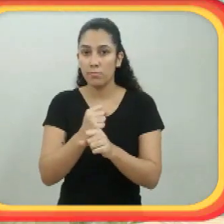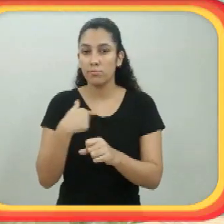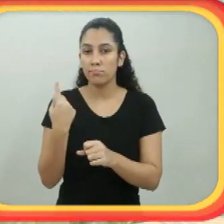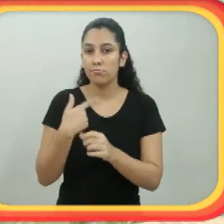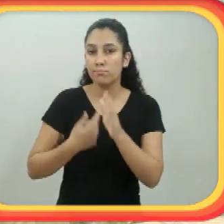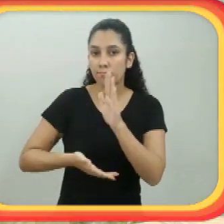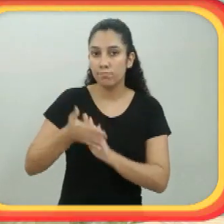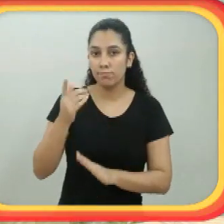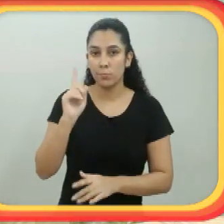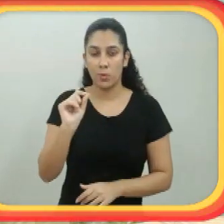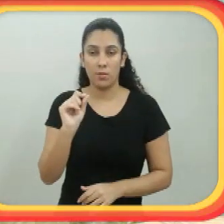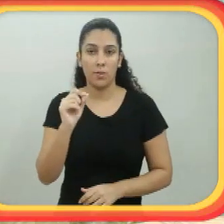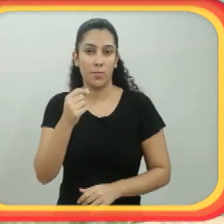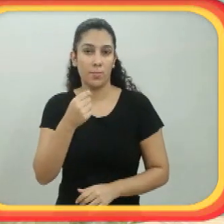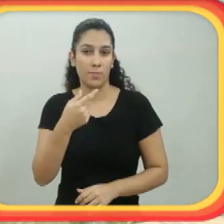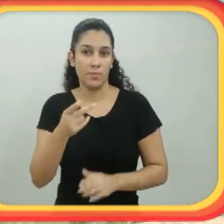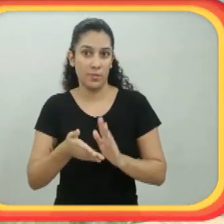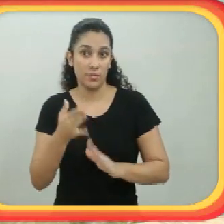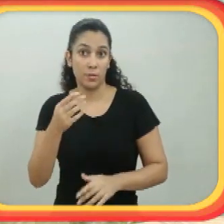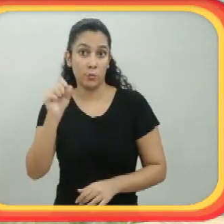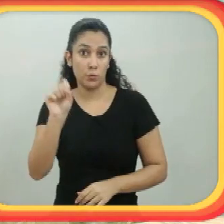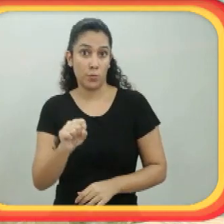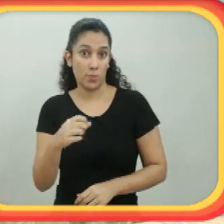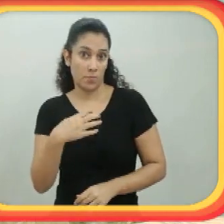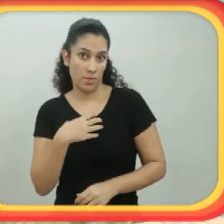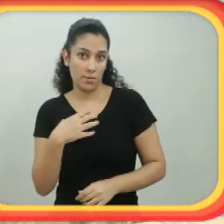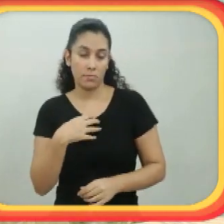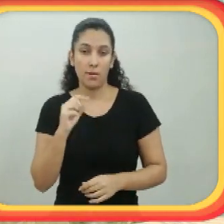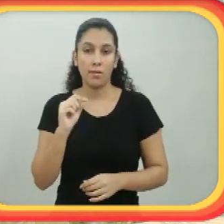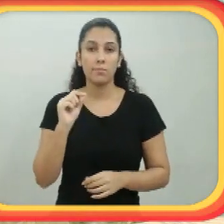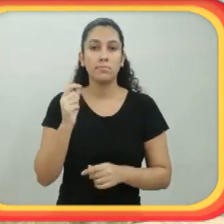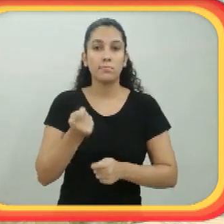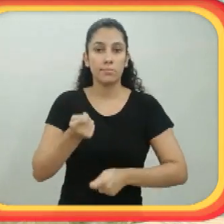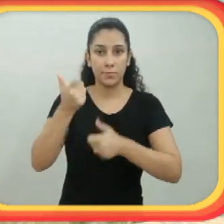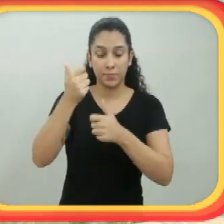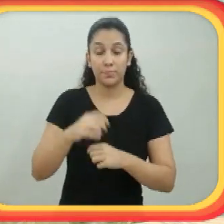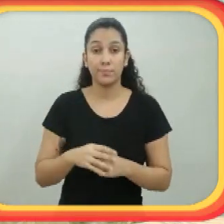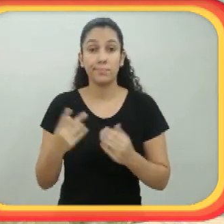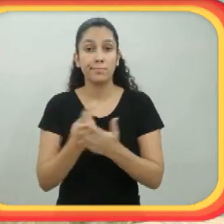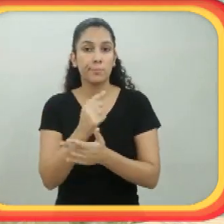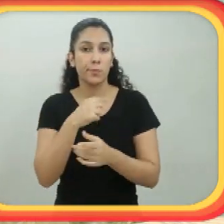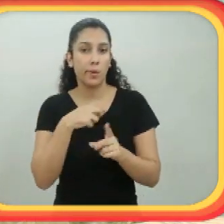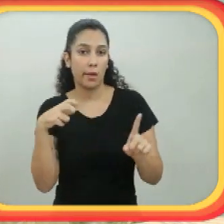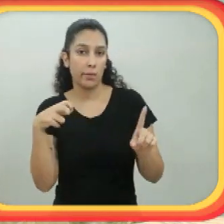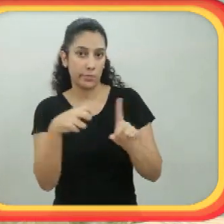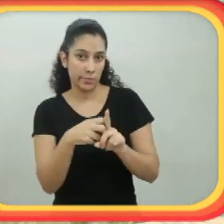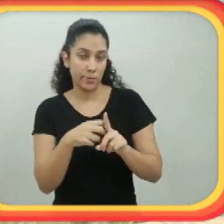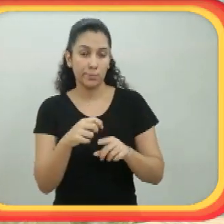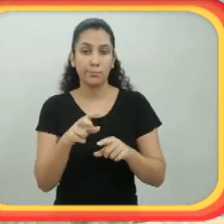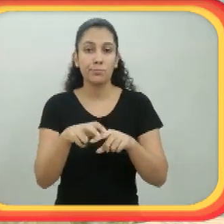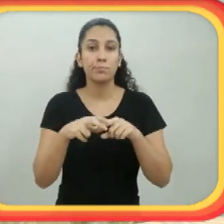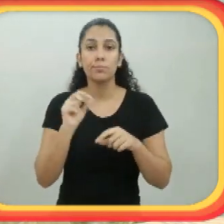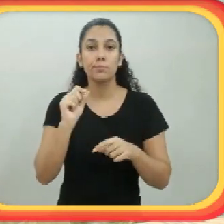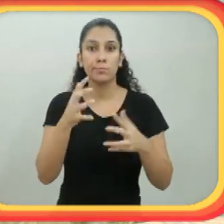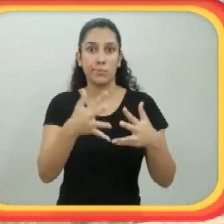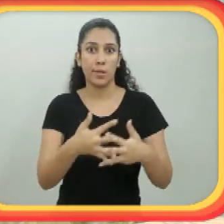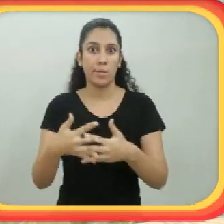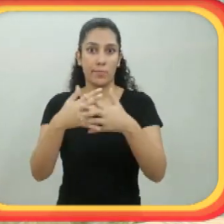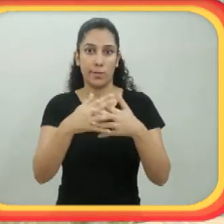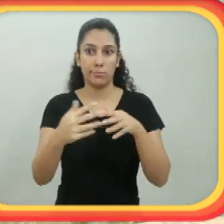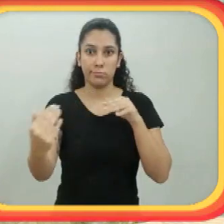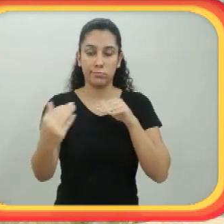dezembro, no final do ano, indo para uma viagem para o sul da Bahia, passar o Réveillon, eu sofri um acidente de carro.